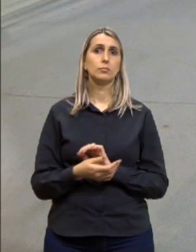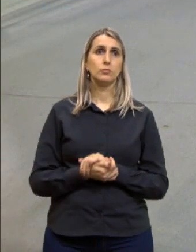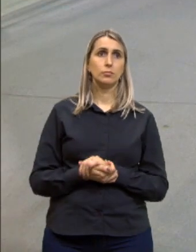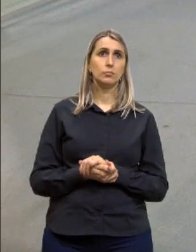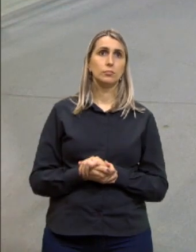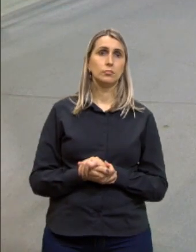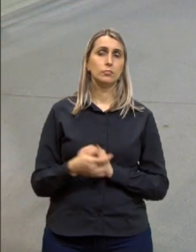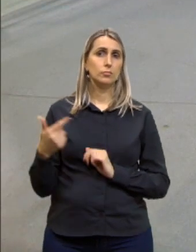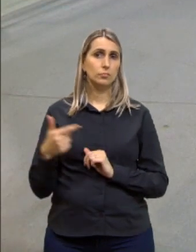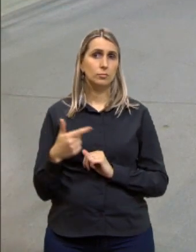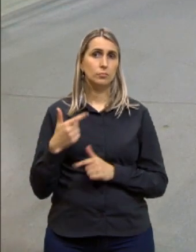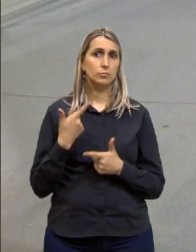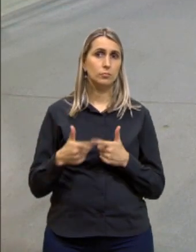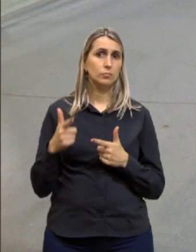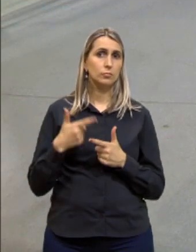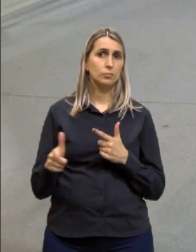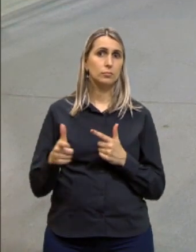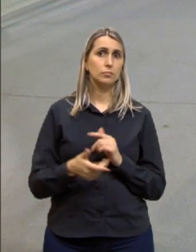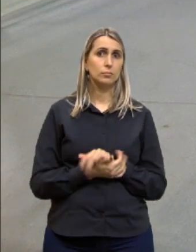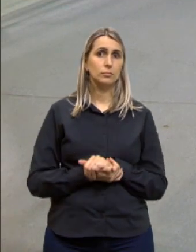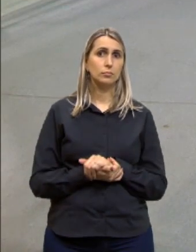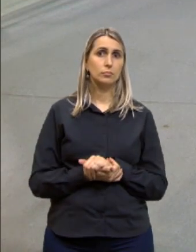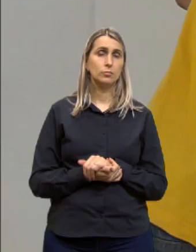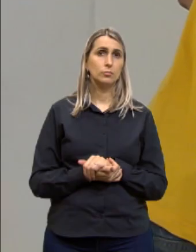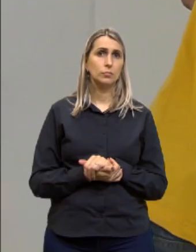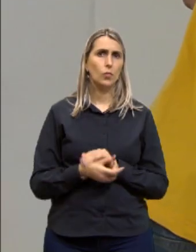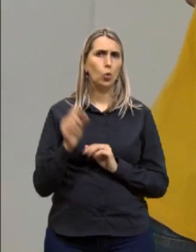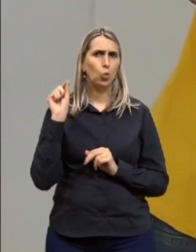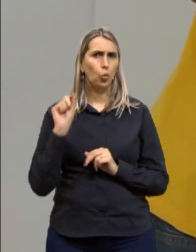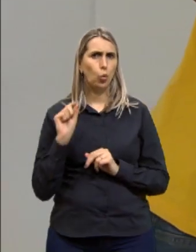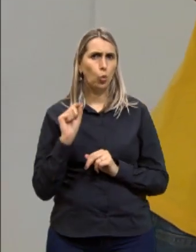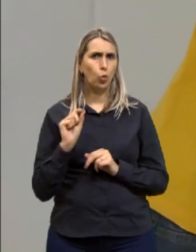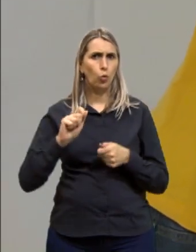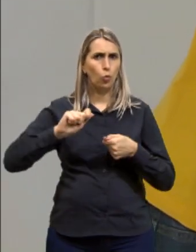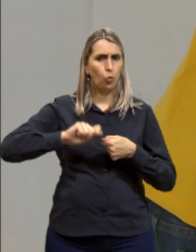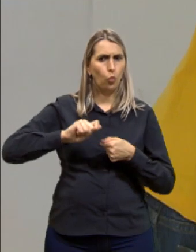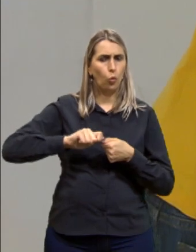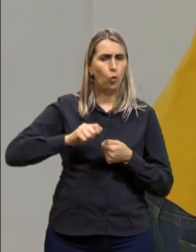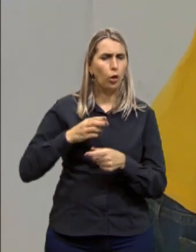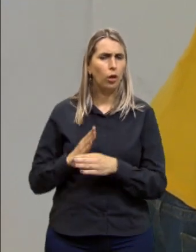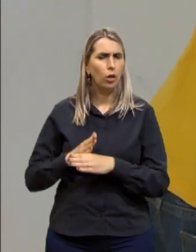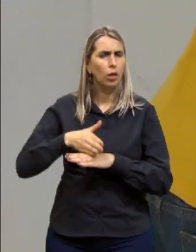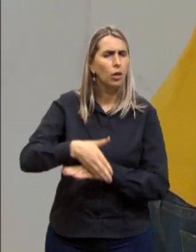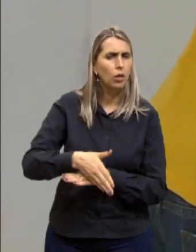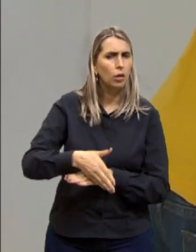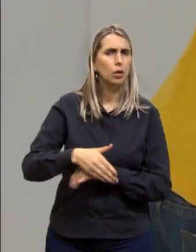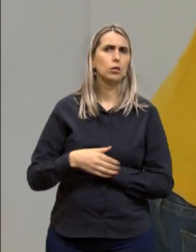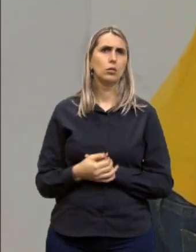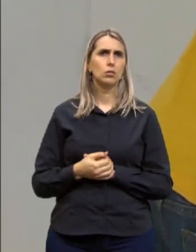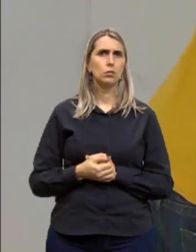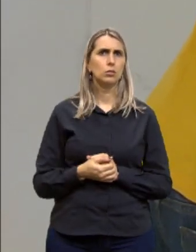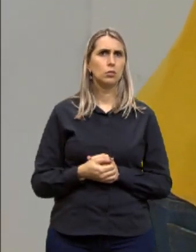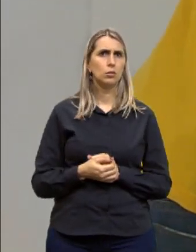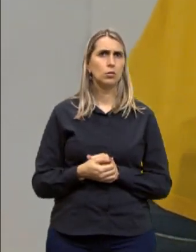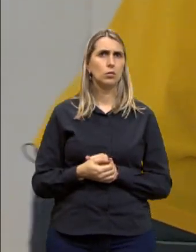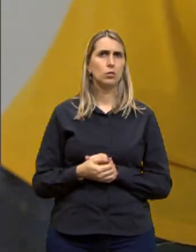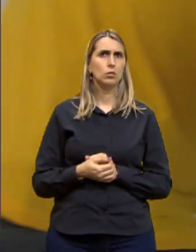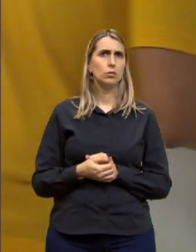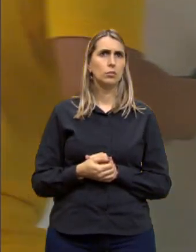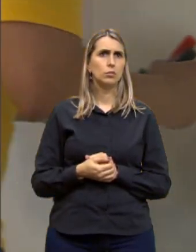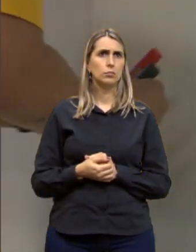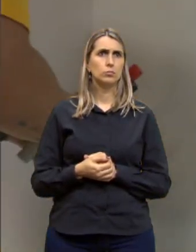o segundo problema, o que a gente vai fazer na nossa intervenção? Problema.